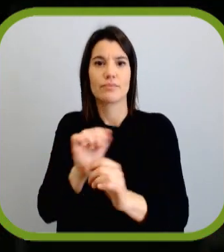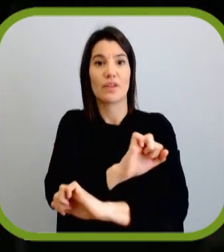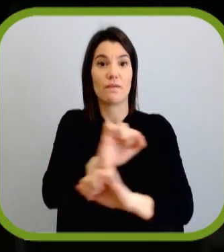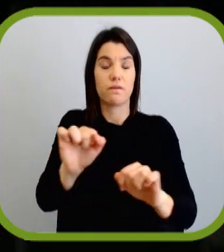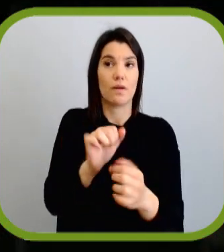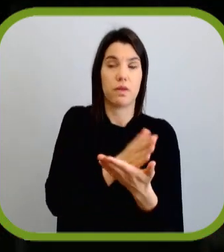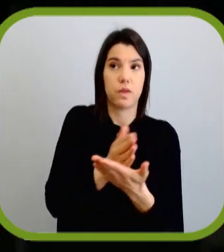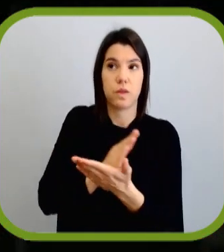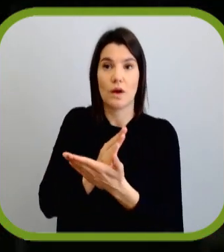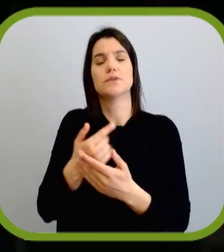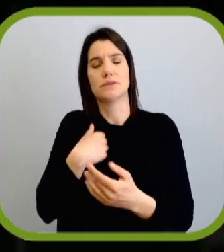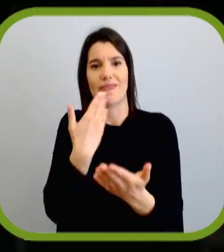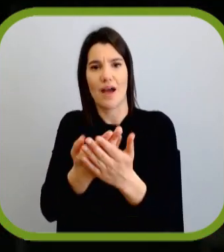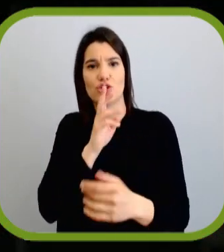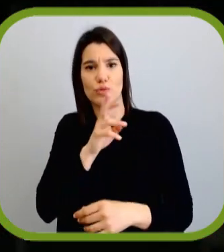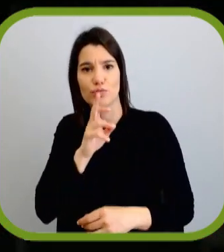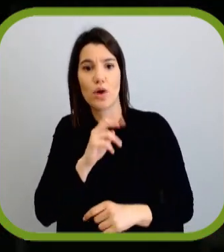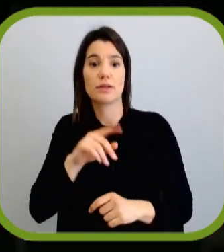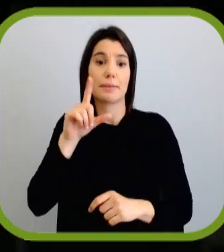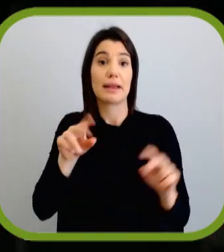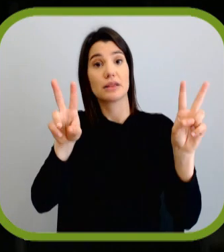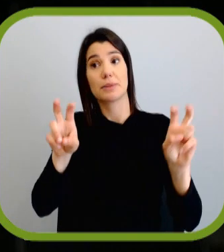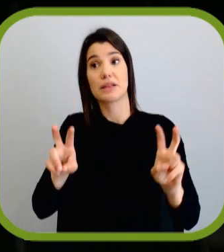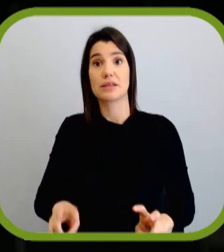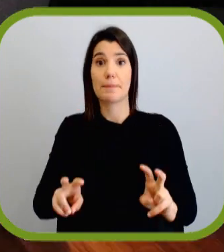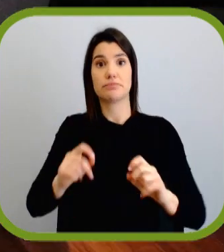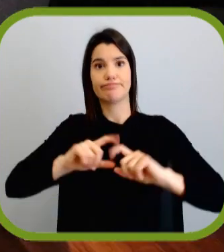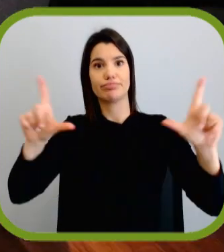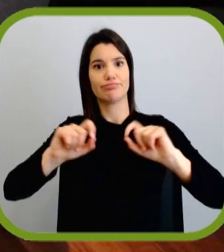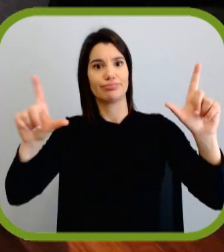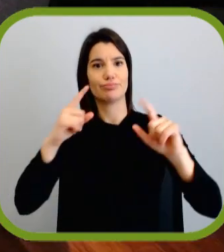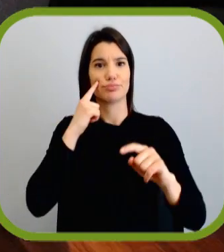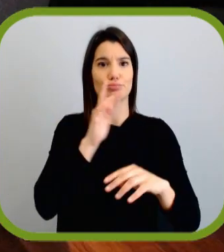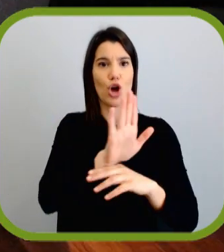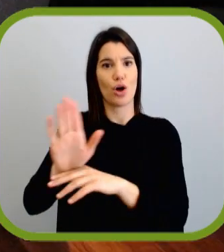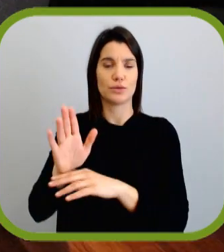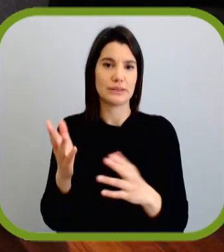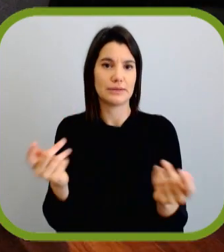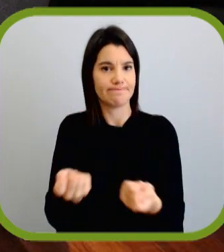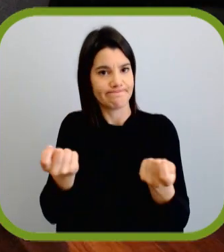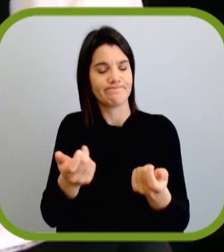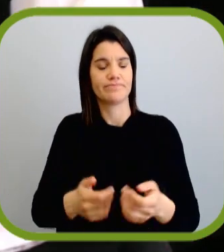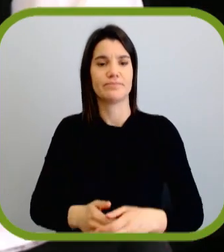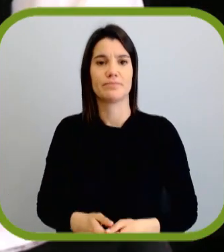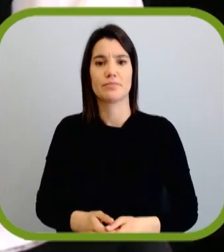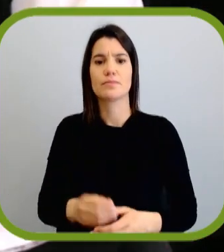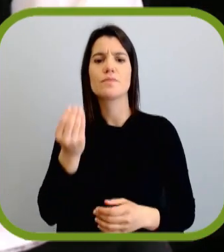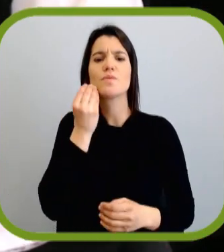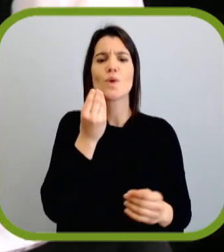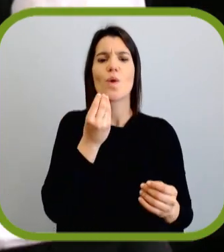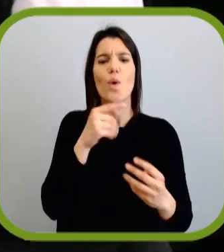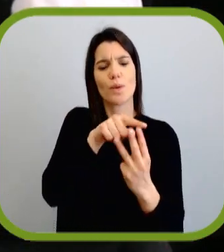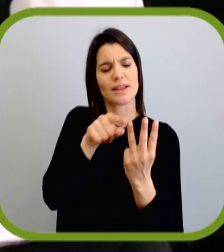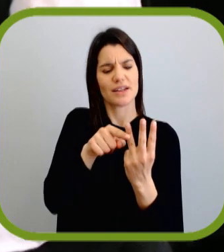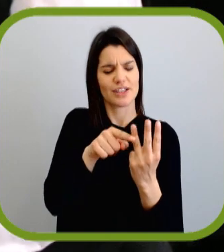indecisões e tentar agendar esses temas. Portanto, é preciso conjugar os três elementos. E como é que